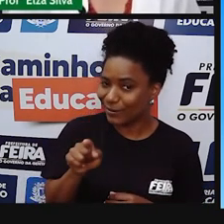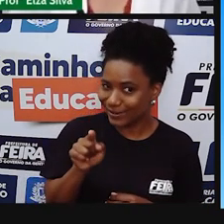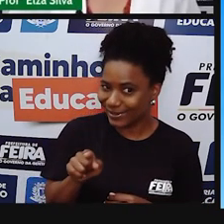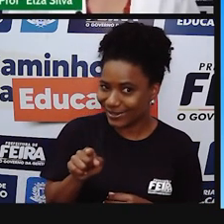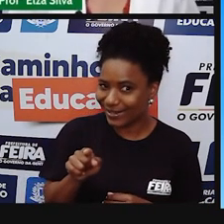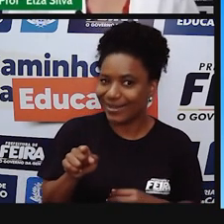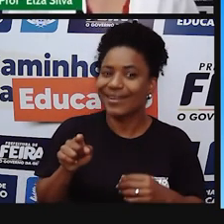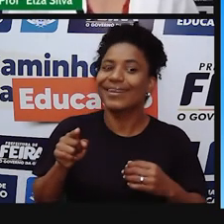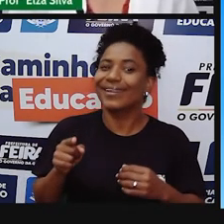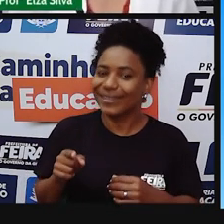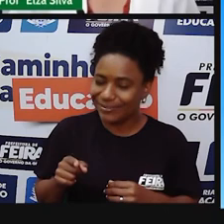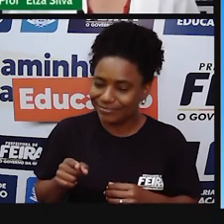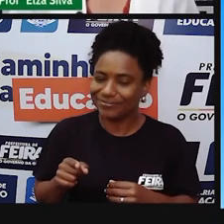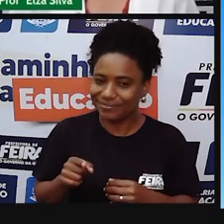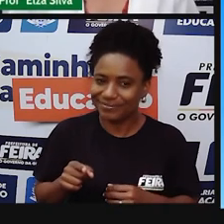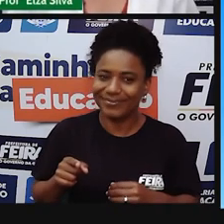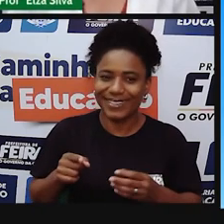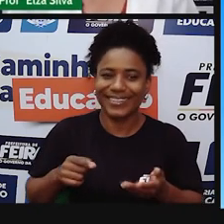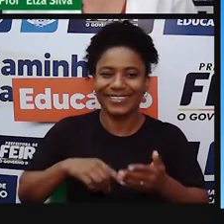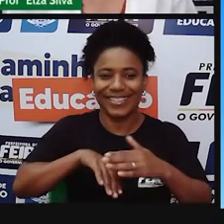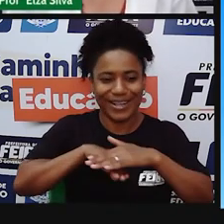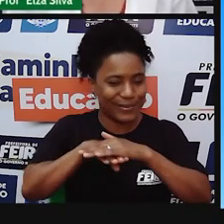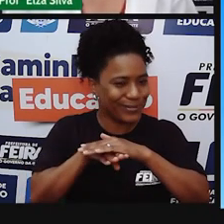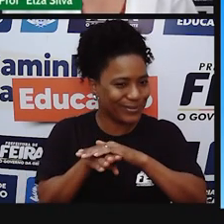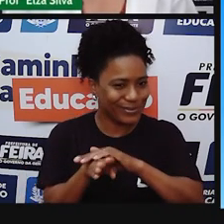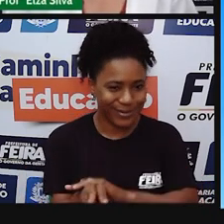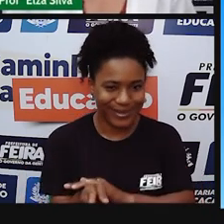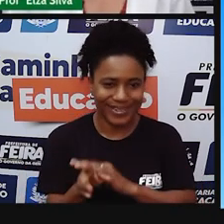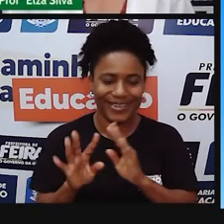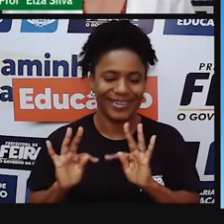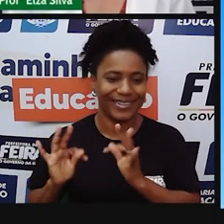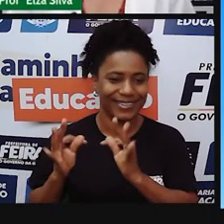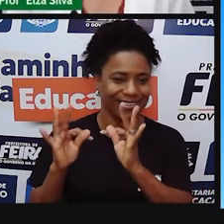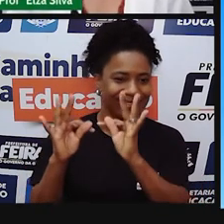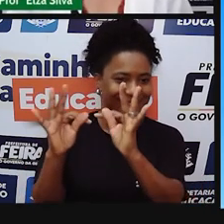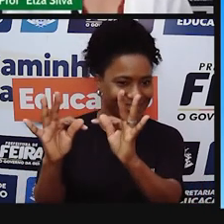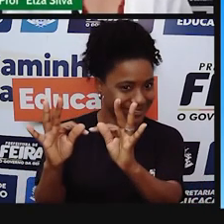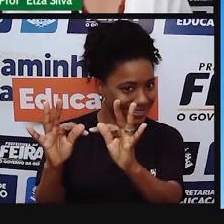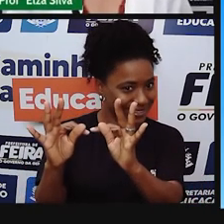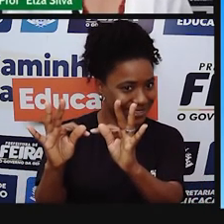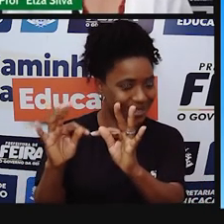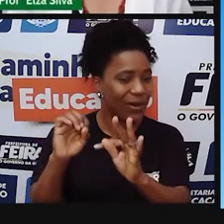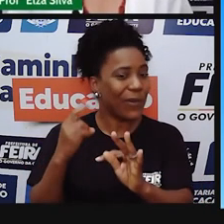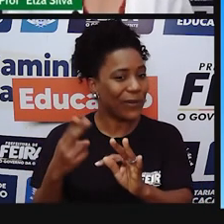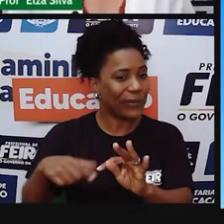um nativo digital ou imigrante digital? Why? Por quê?